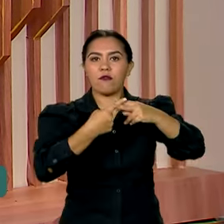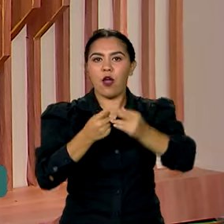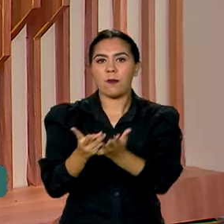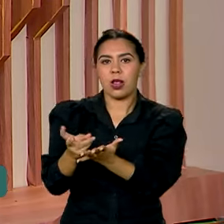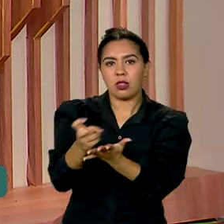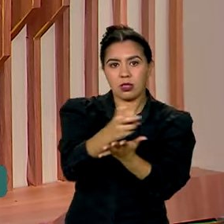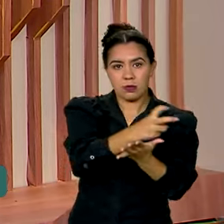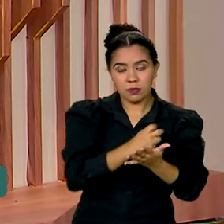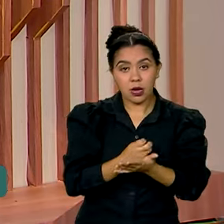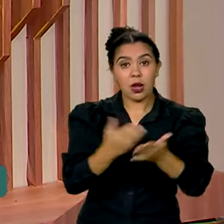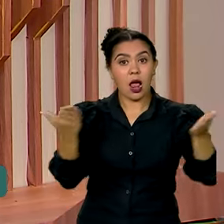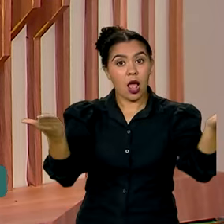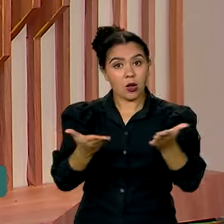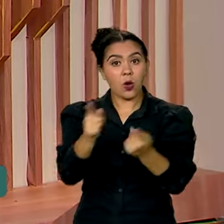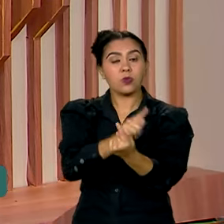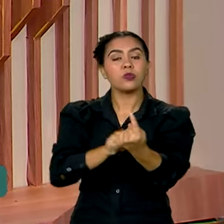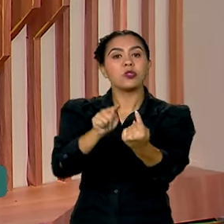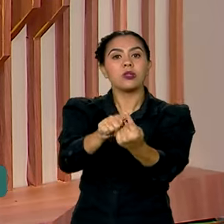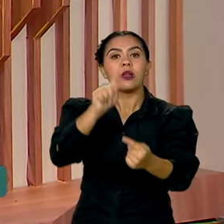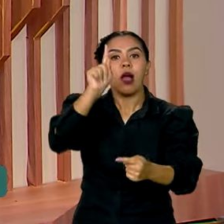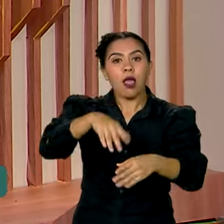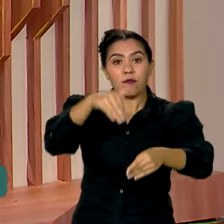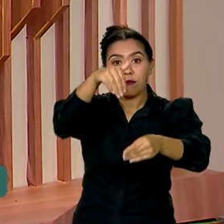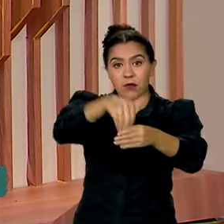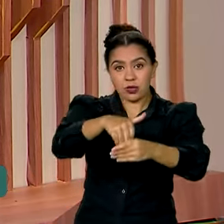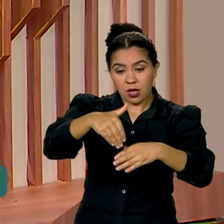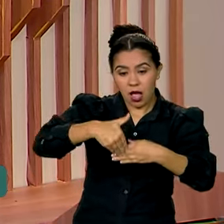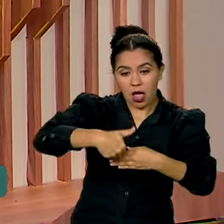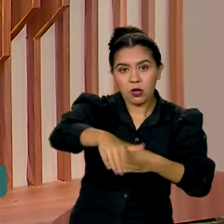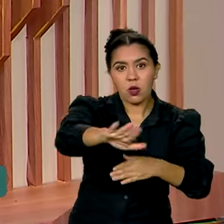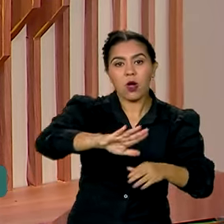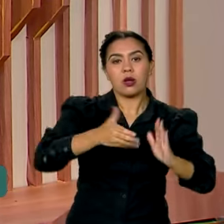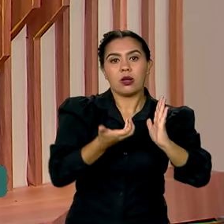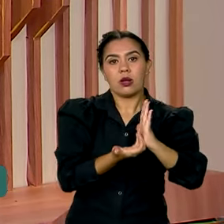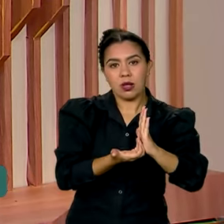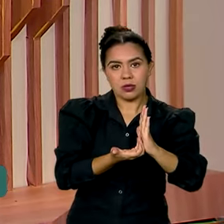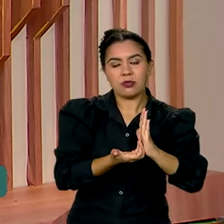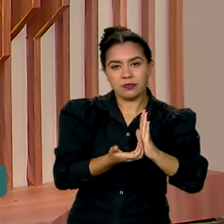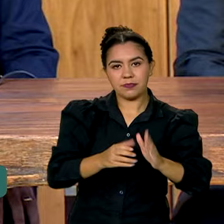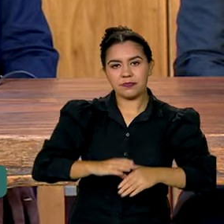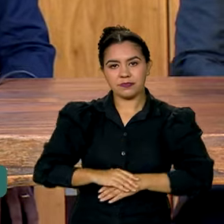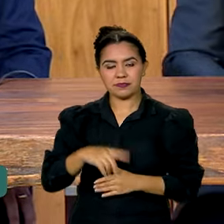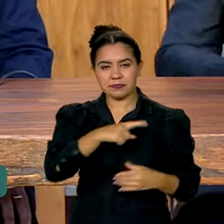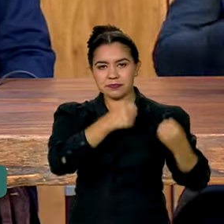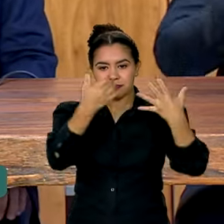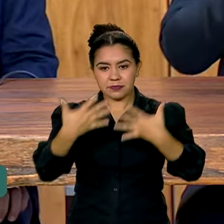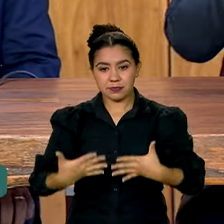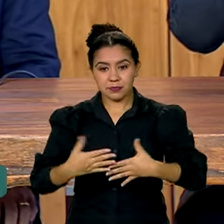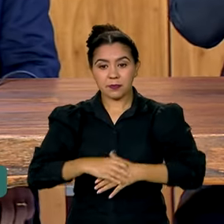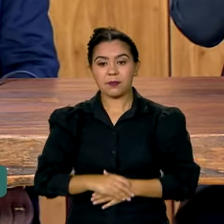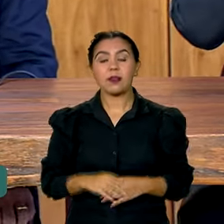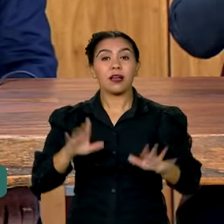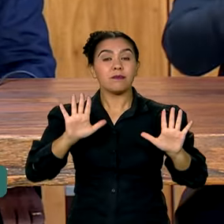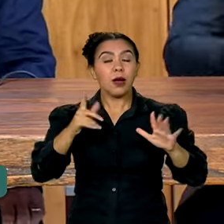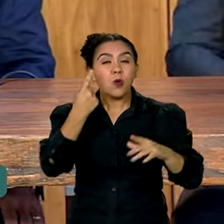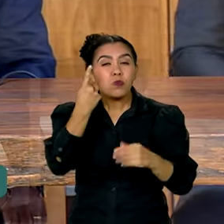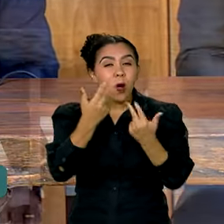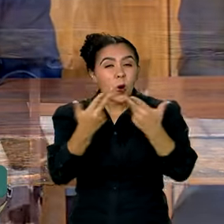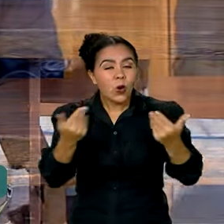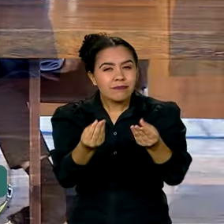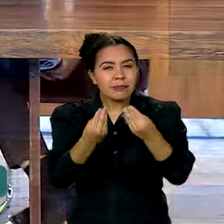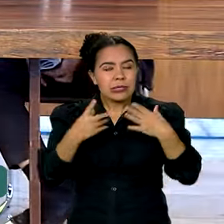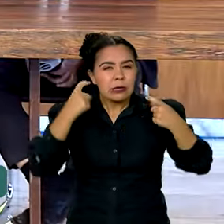votar na Câmara dos Deputados no próximo mês, antes do recesso dos parlamentares. Uma preocupação especial